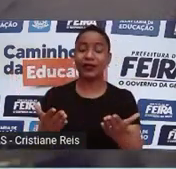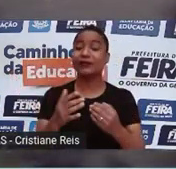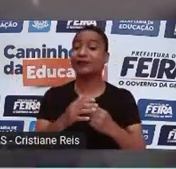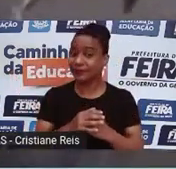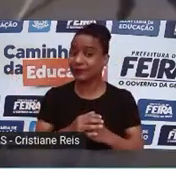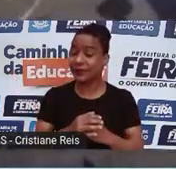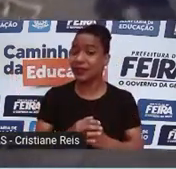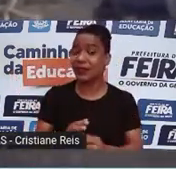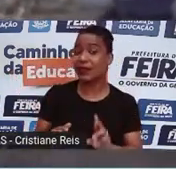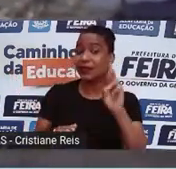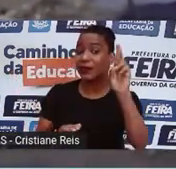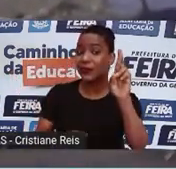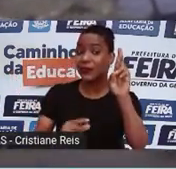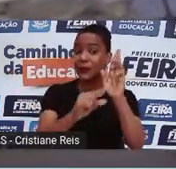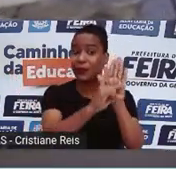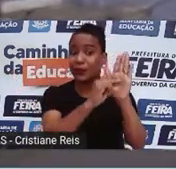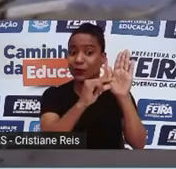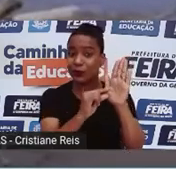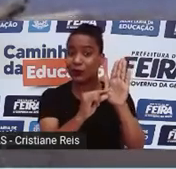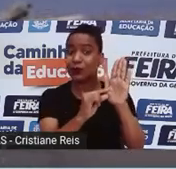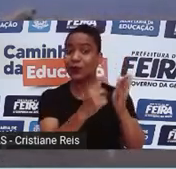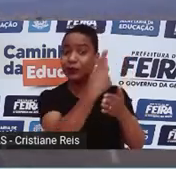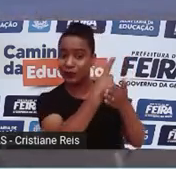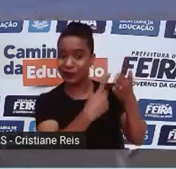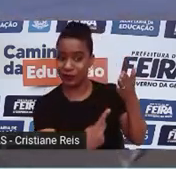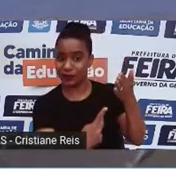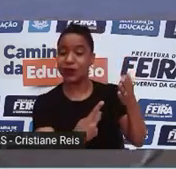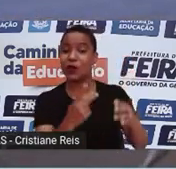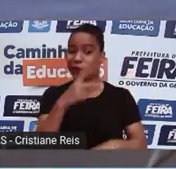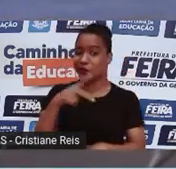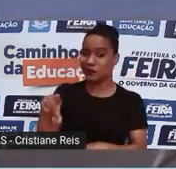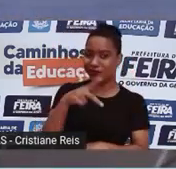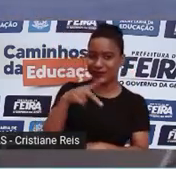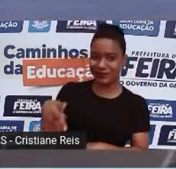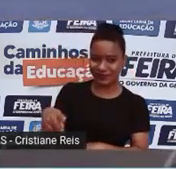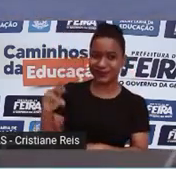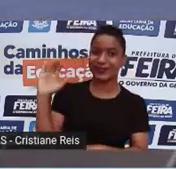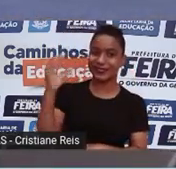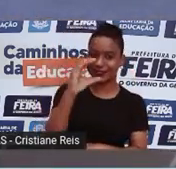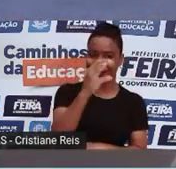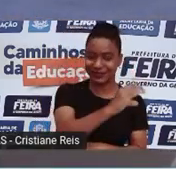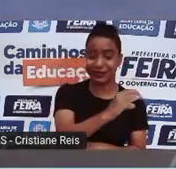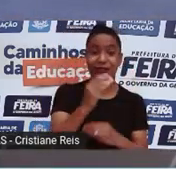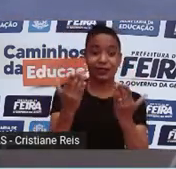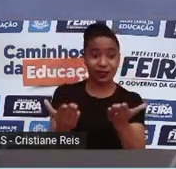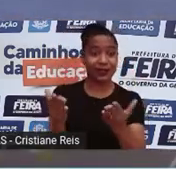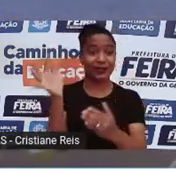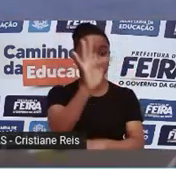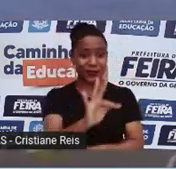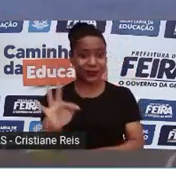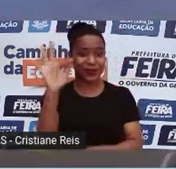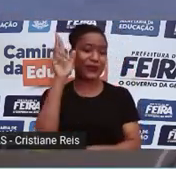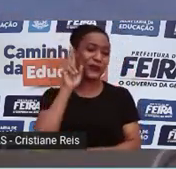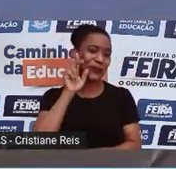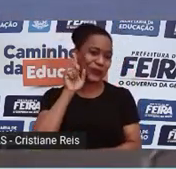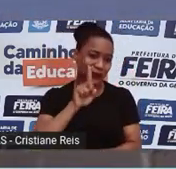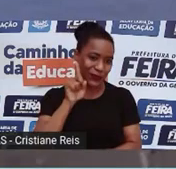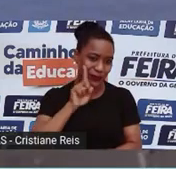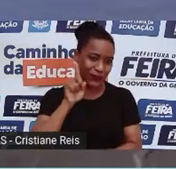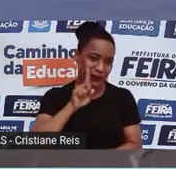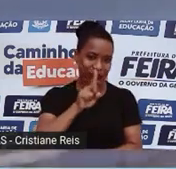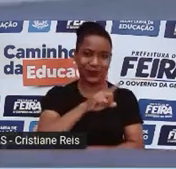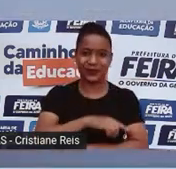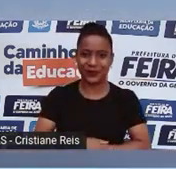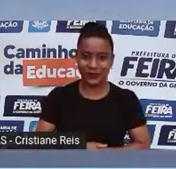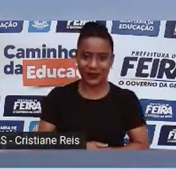George Church, da Universidade de Harvard, um dos desenvolvedores da edição genética. Como